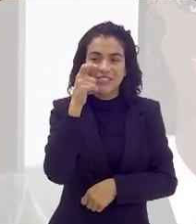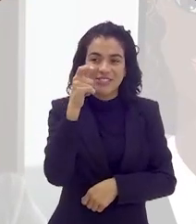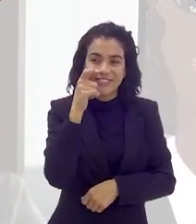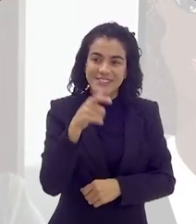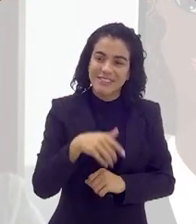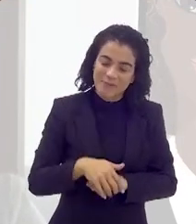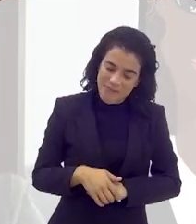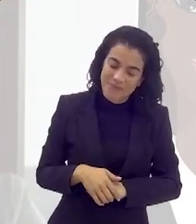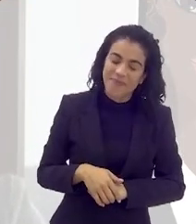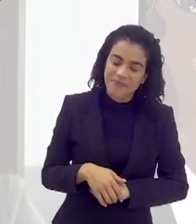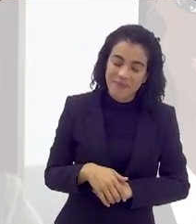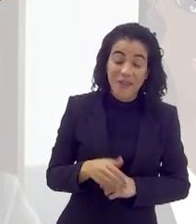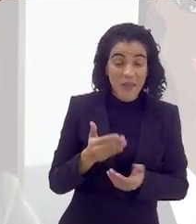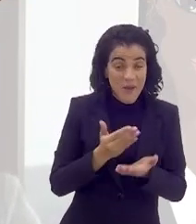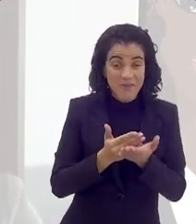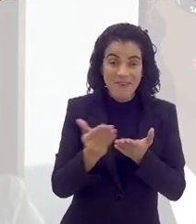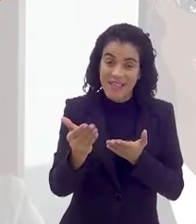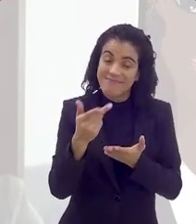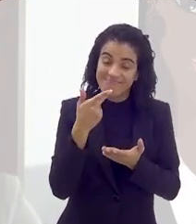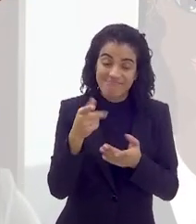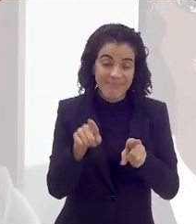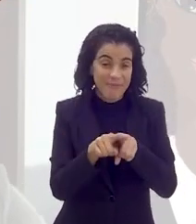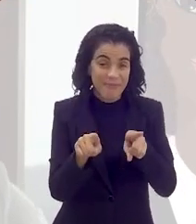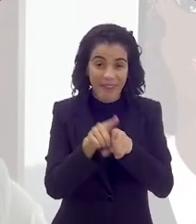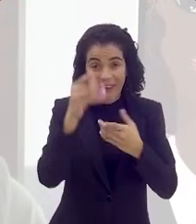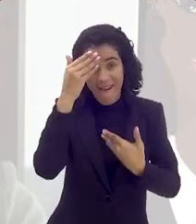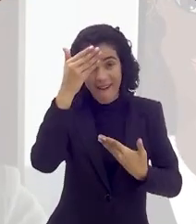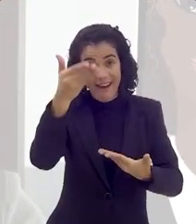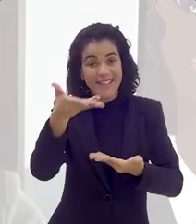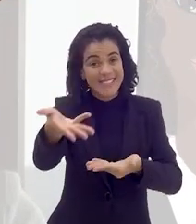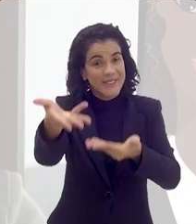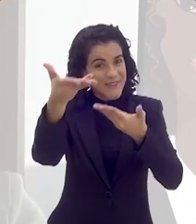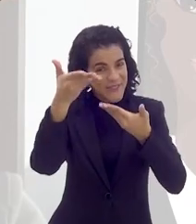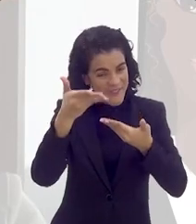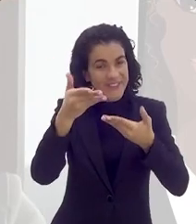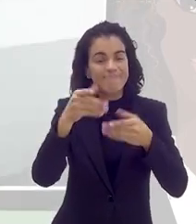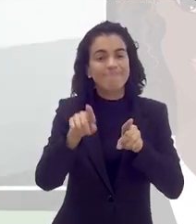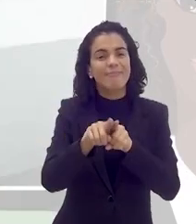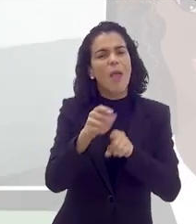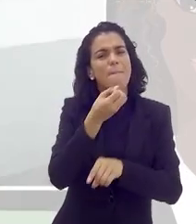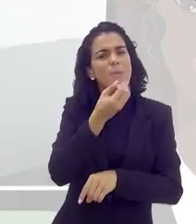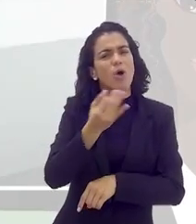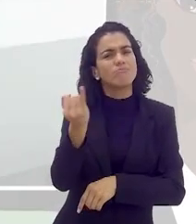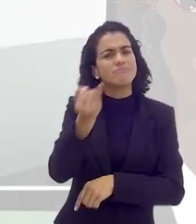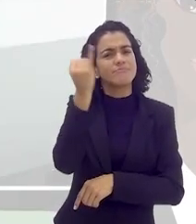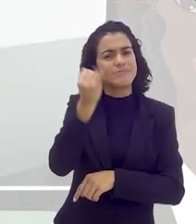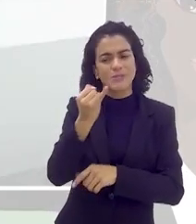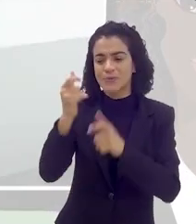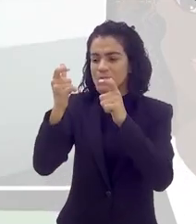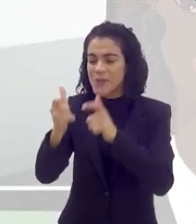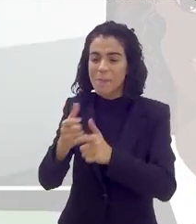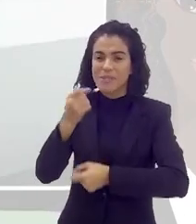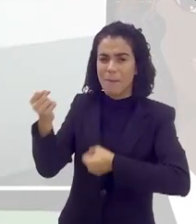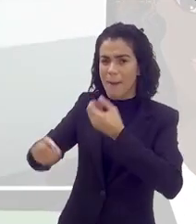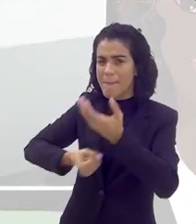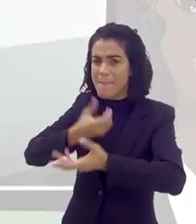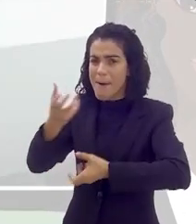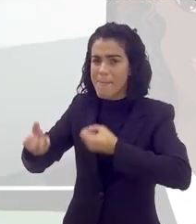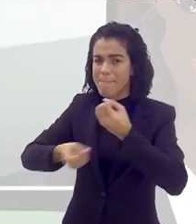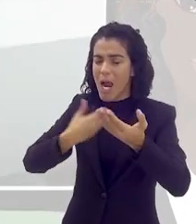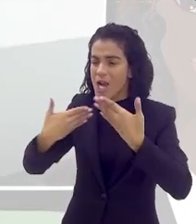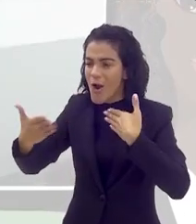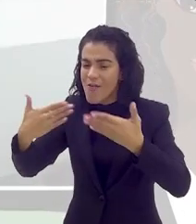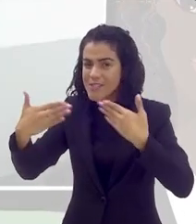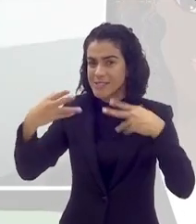para quem está nos assistindo. Claro, bom, inicio minha fala também agradecendo ao convite, é importante a gente ter um espaço para pensar alto sobre